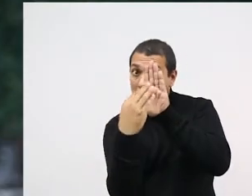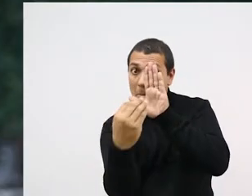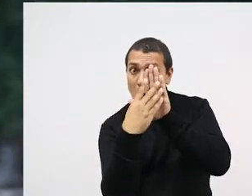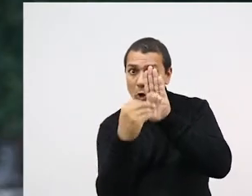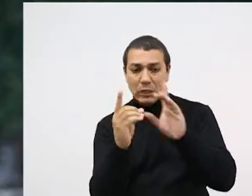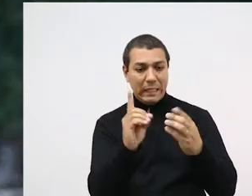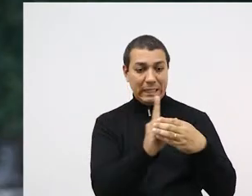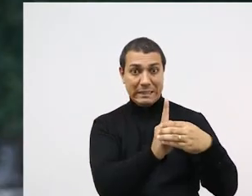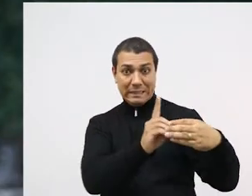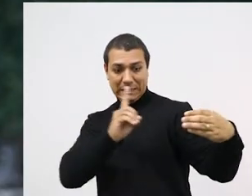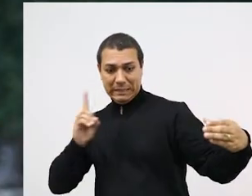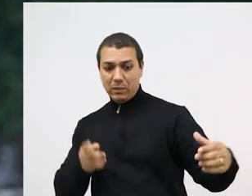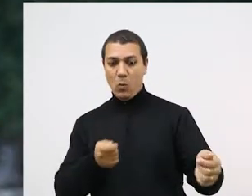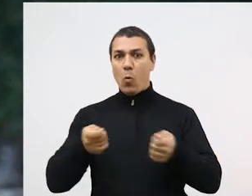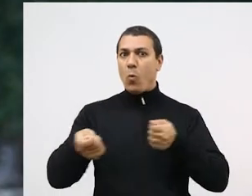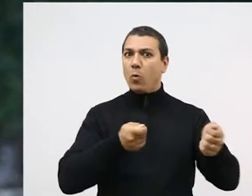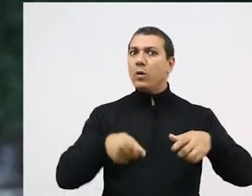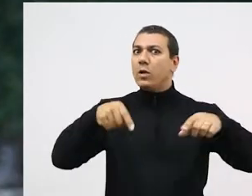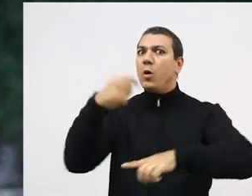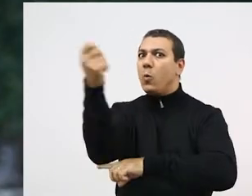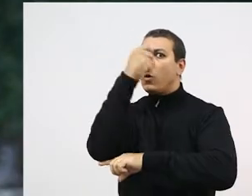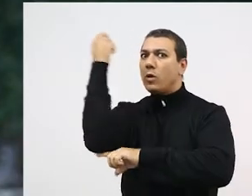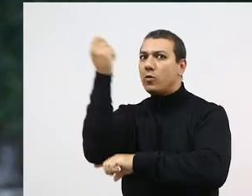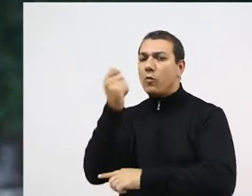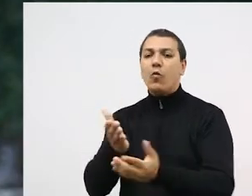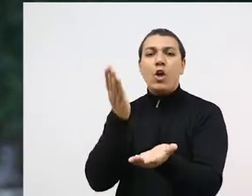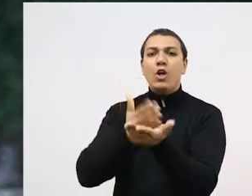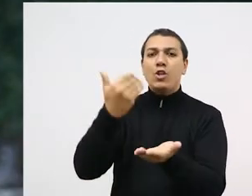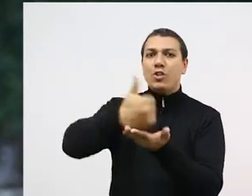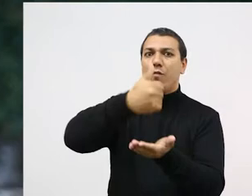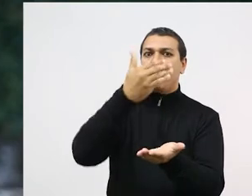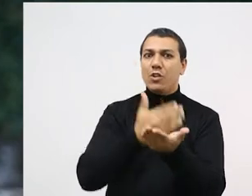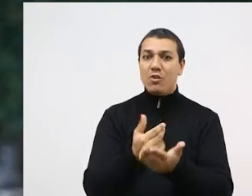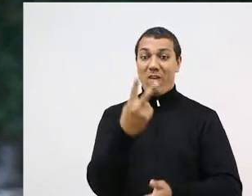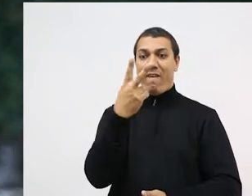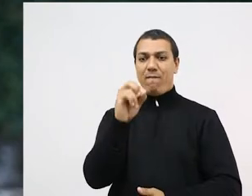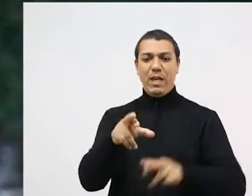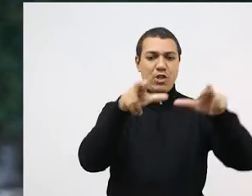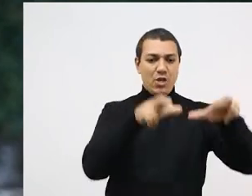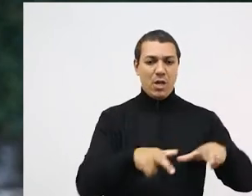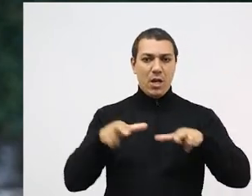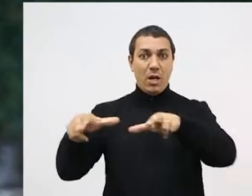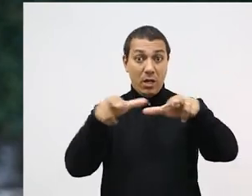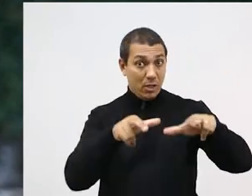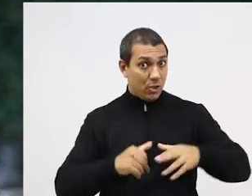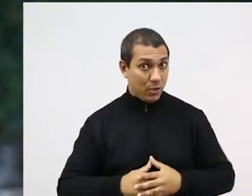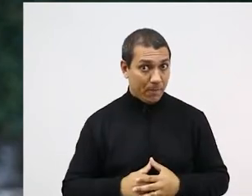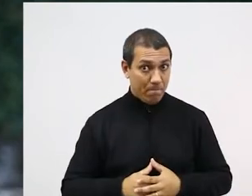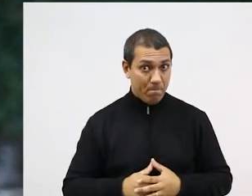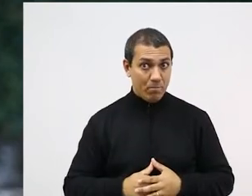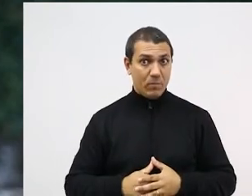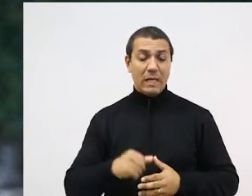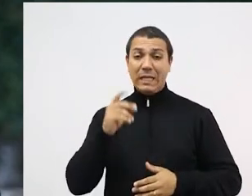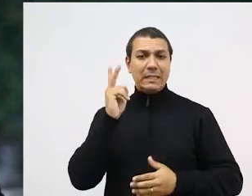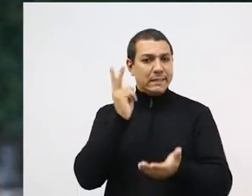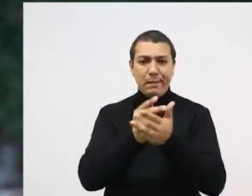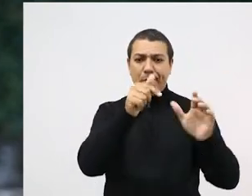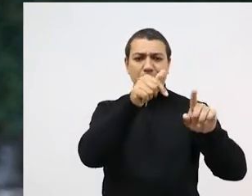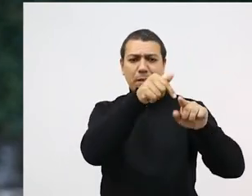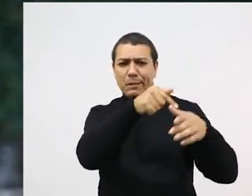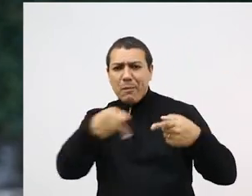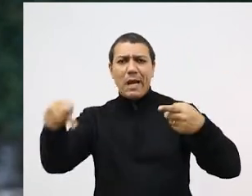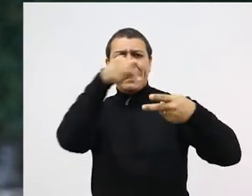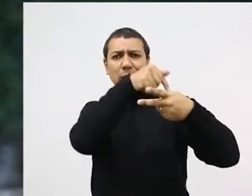Dentro do modelo de distanciamento controlado, o Rio Grande do Sul foi dividido em 20 regiões. Cada uma delas é classificada